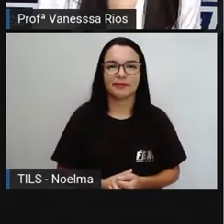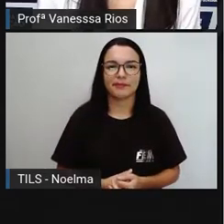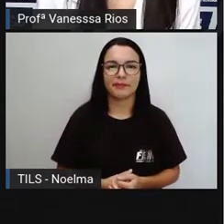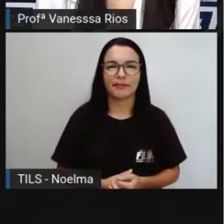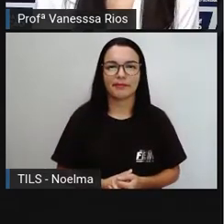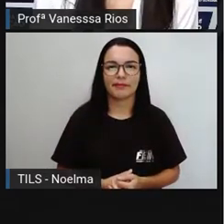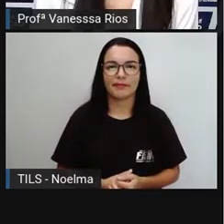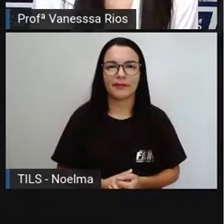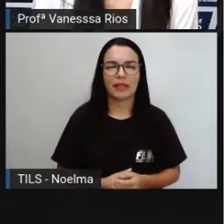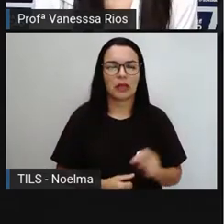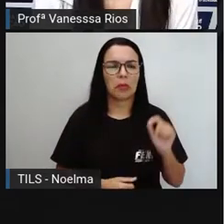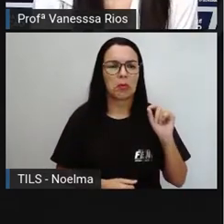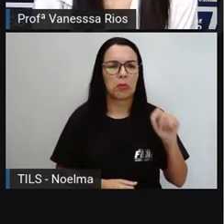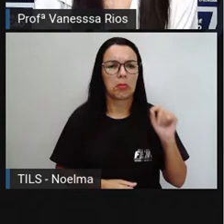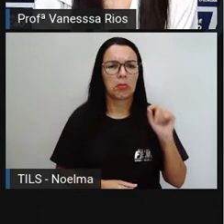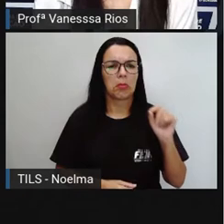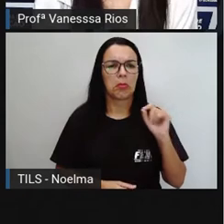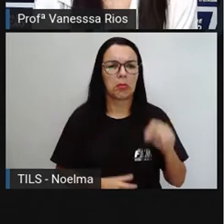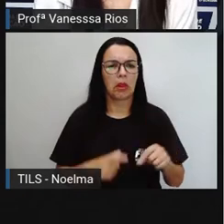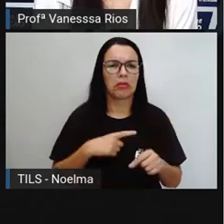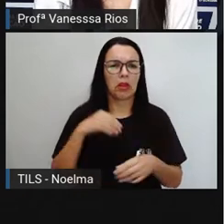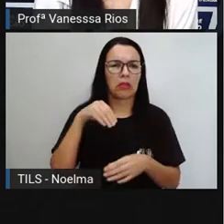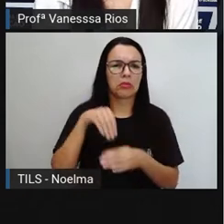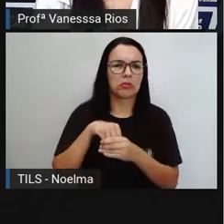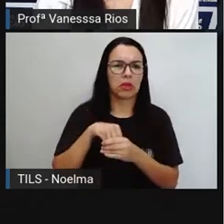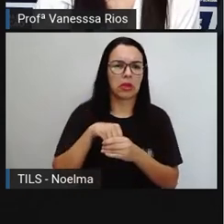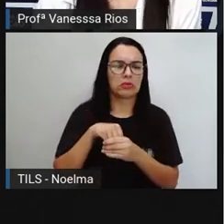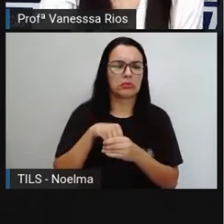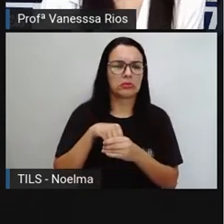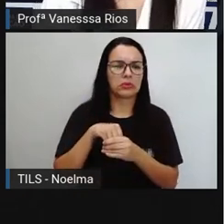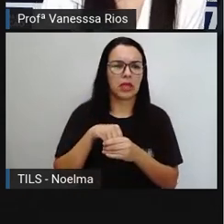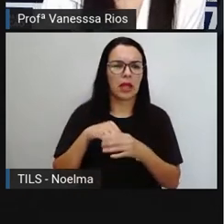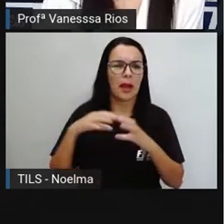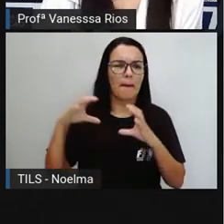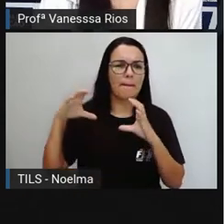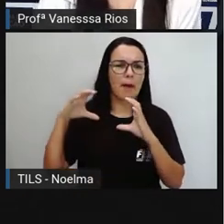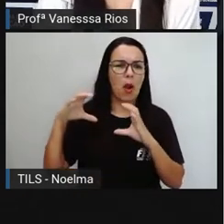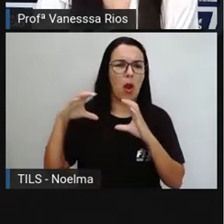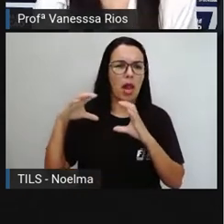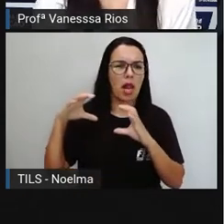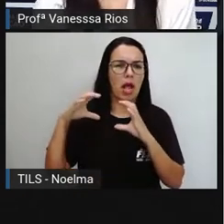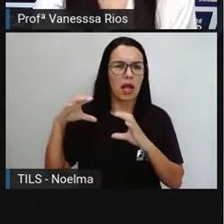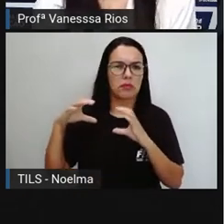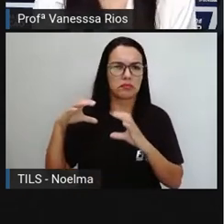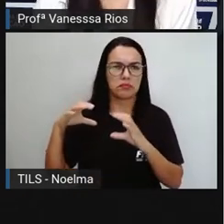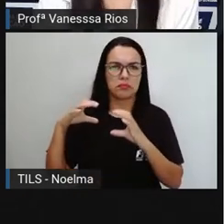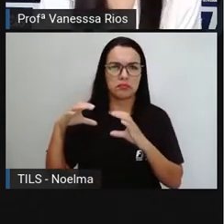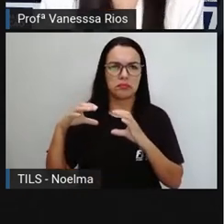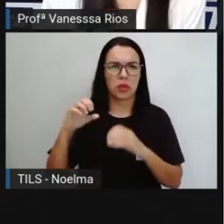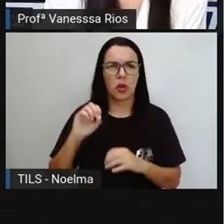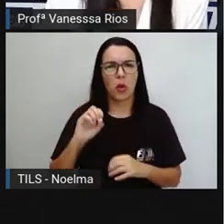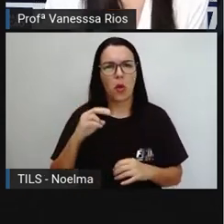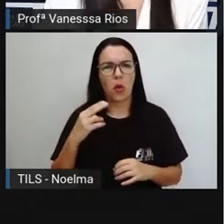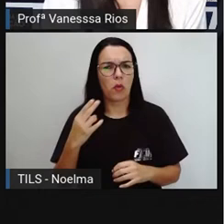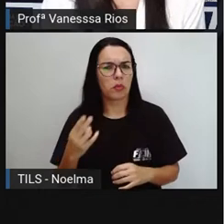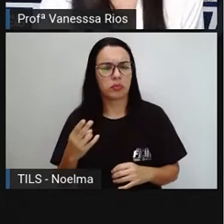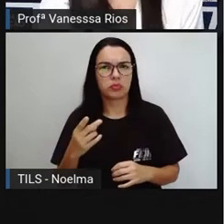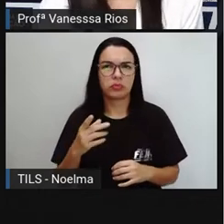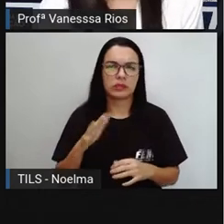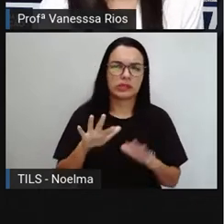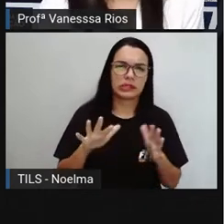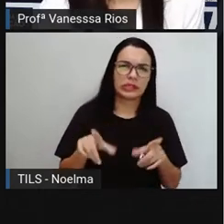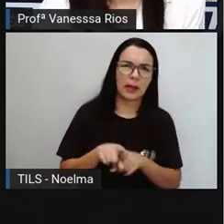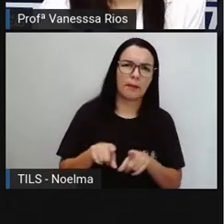E aí, o que é que tem dentro? Você já parou aí para pensar? Não é que dentro aí dos balões, ou dentro, de repente, de uma